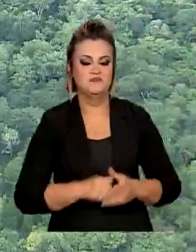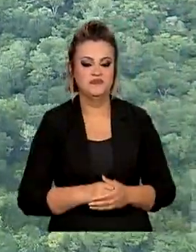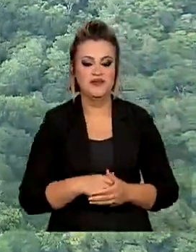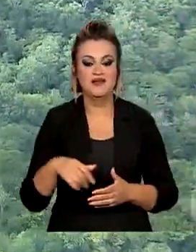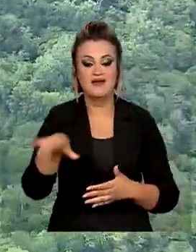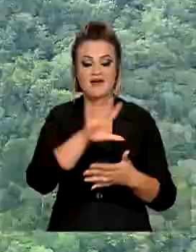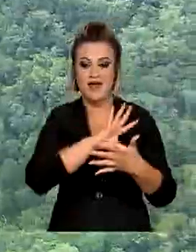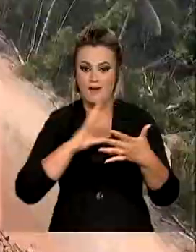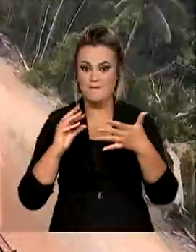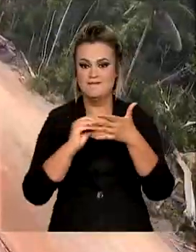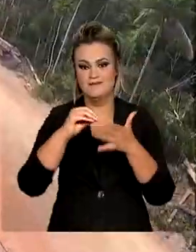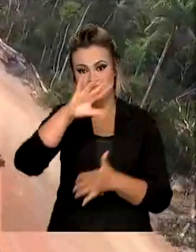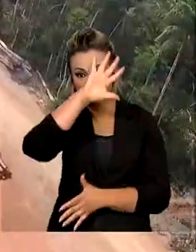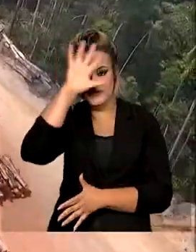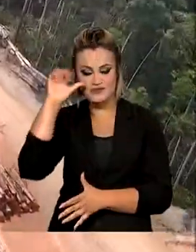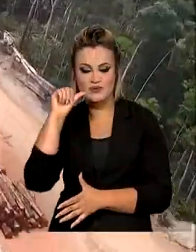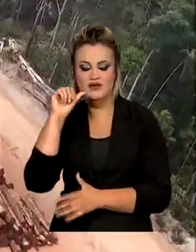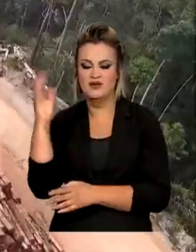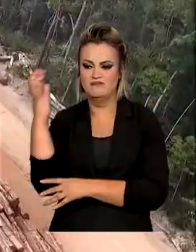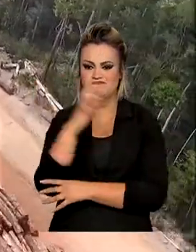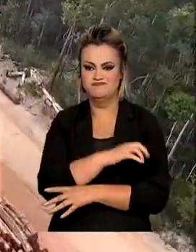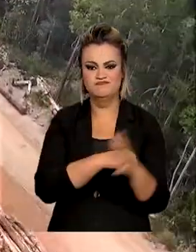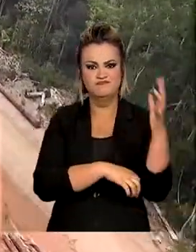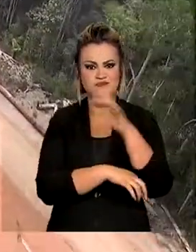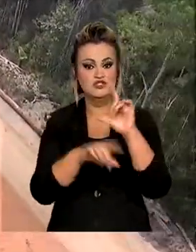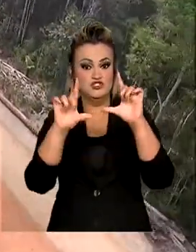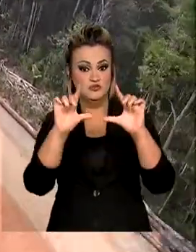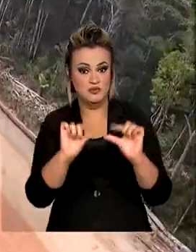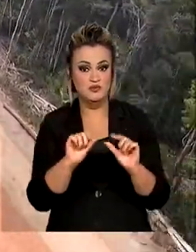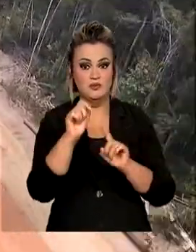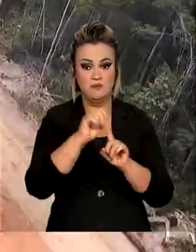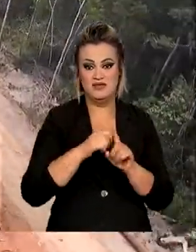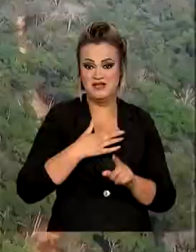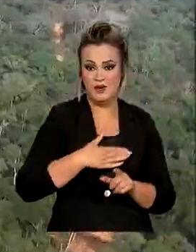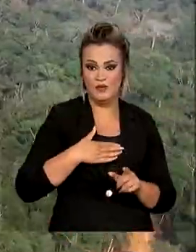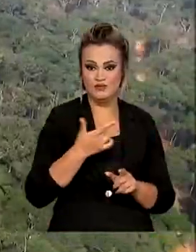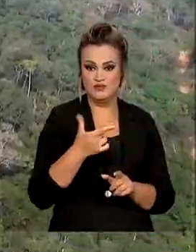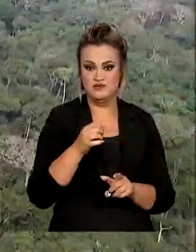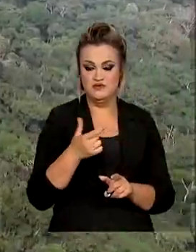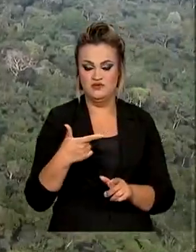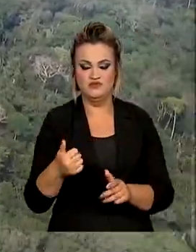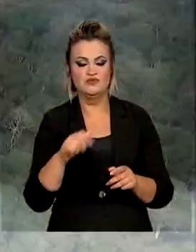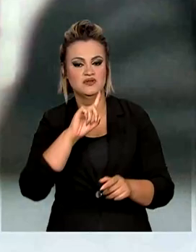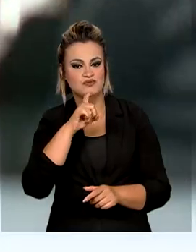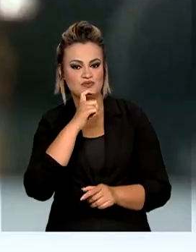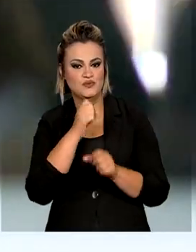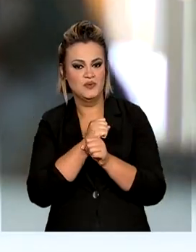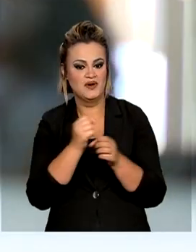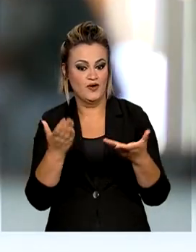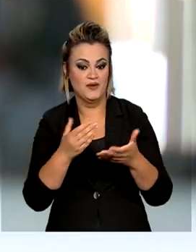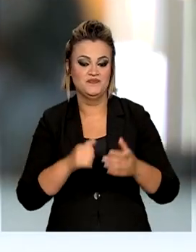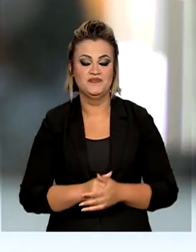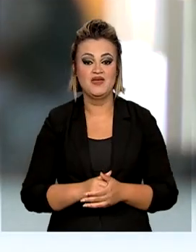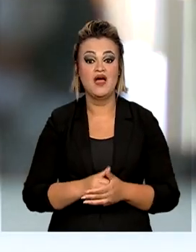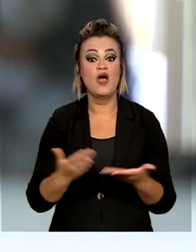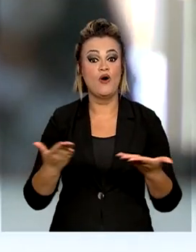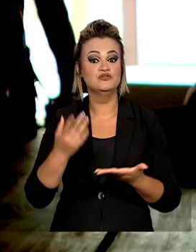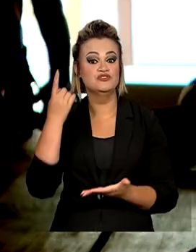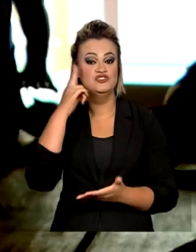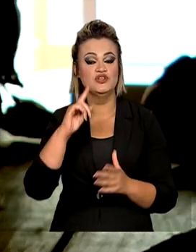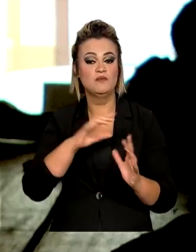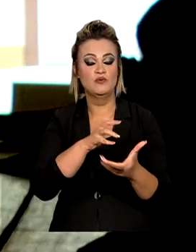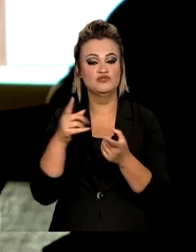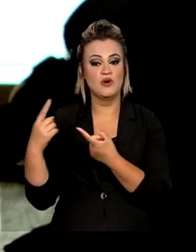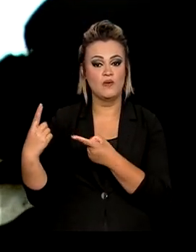Amazônia Legal cai entre agosto de 2021 e julho deste ano. E hoje é o dia mundial